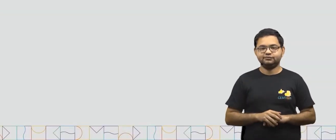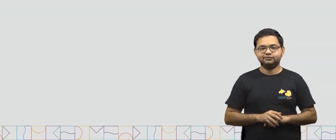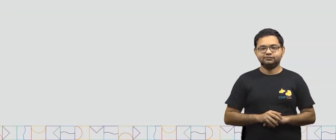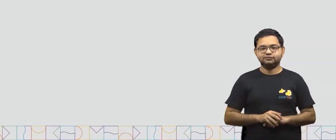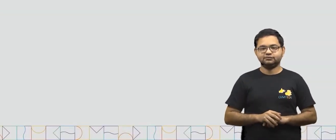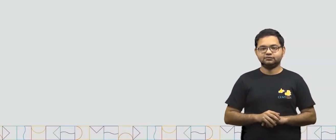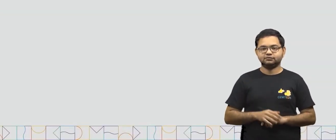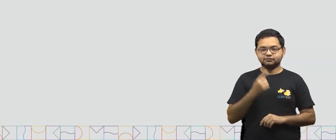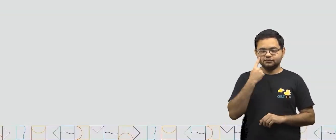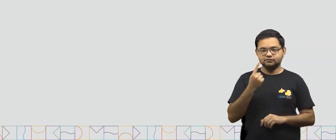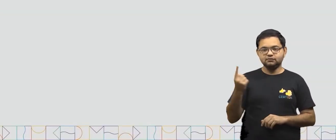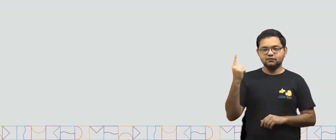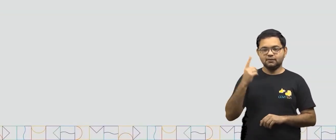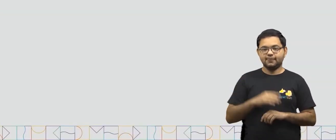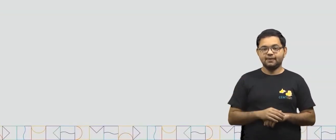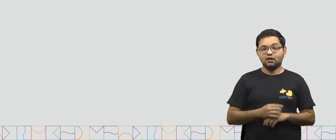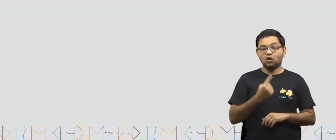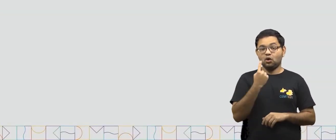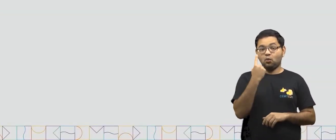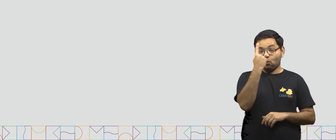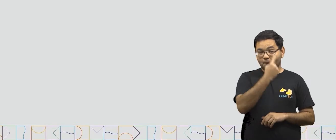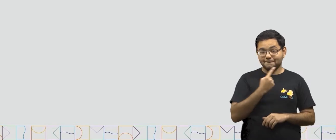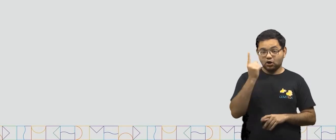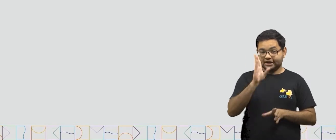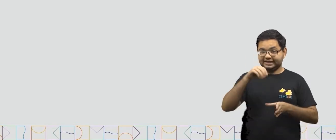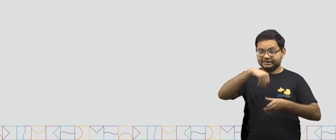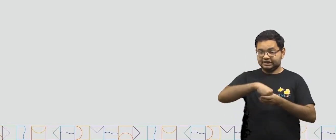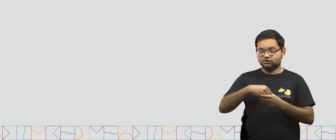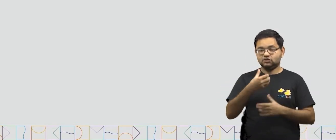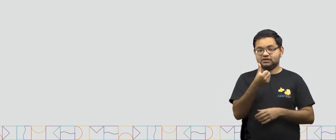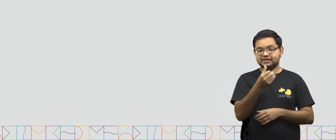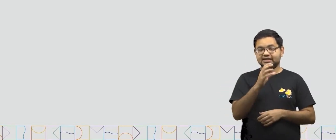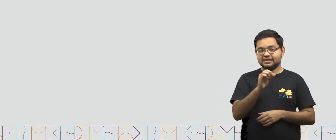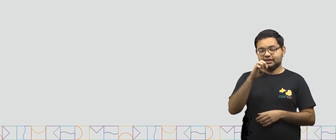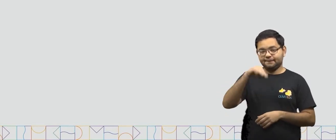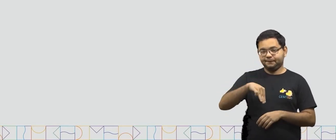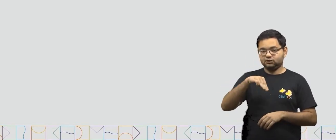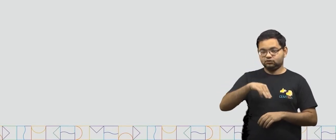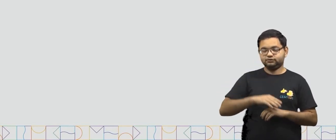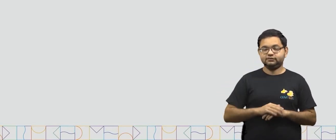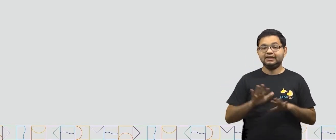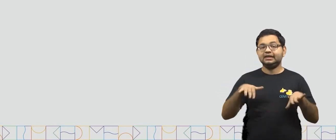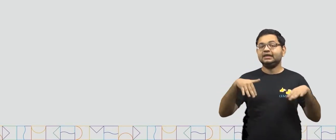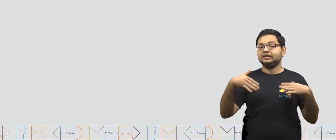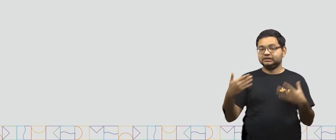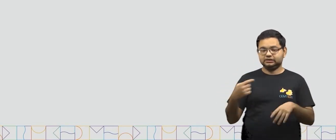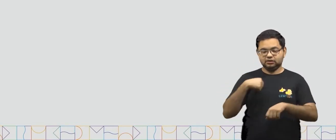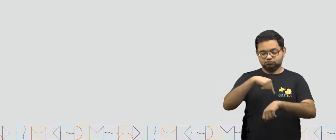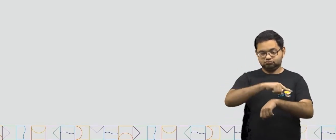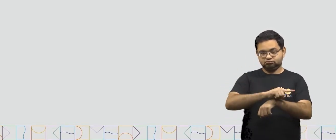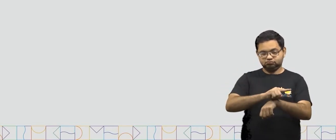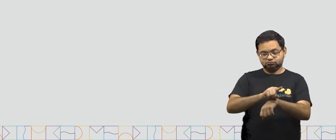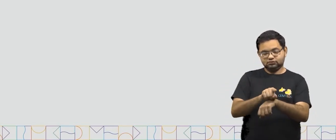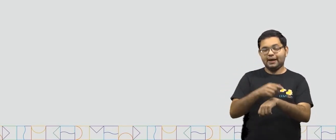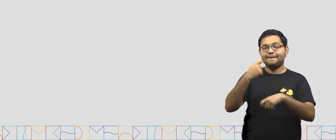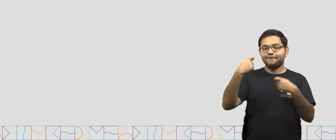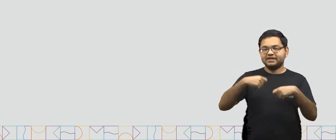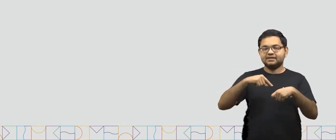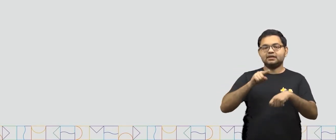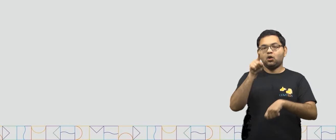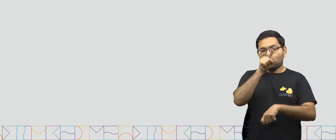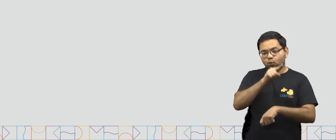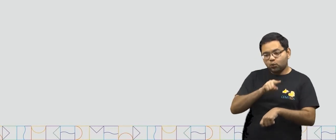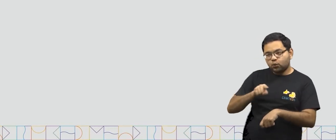Uma hora tem 60 minutos. Então, o relógio precisa dar uma volta completa para ter uma hora.